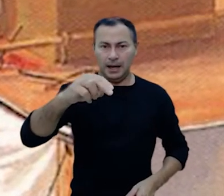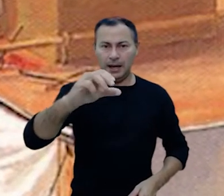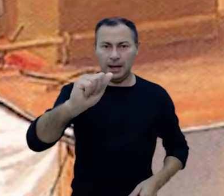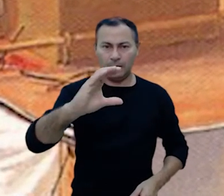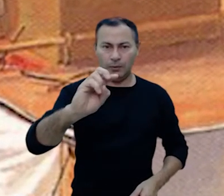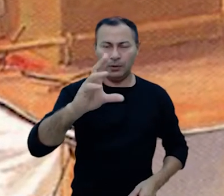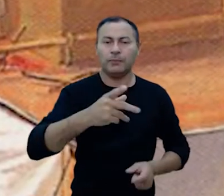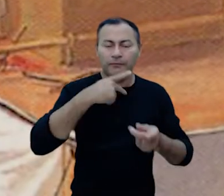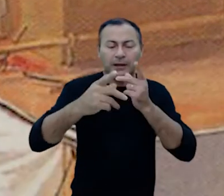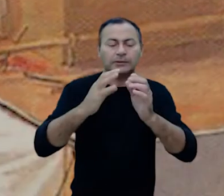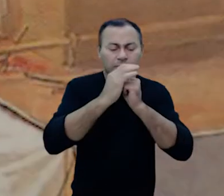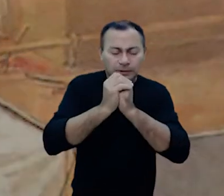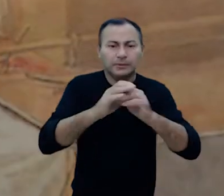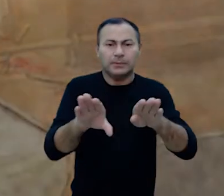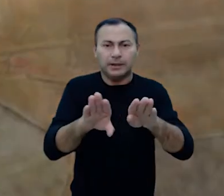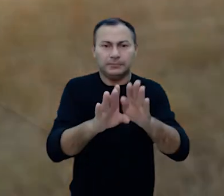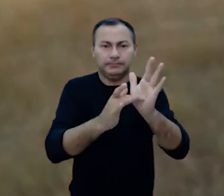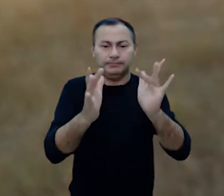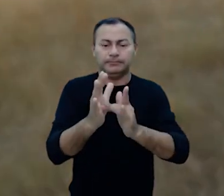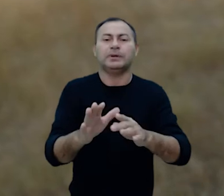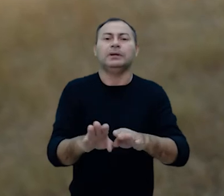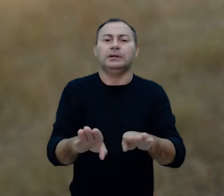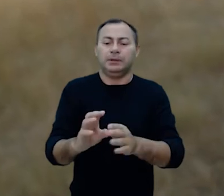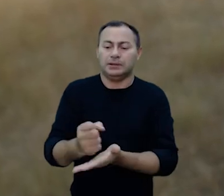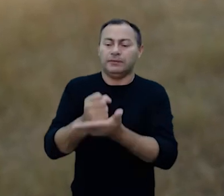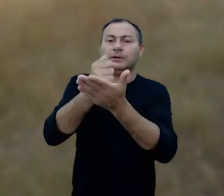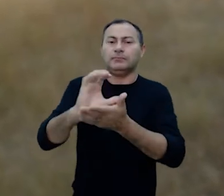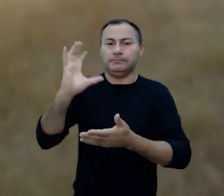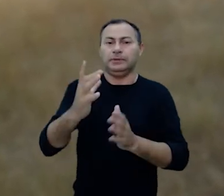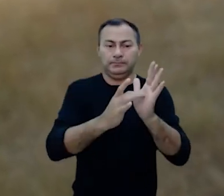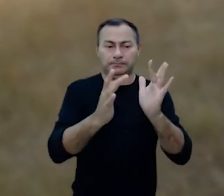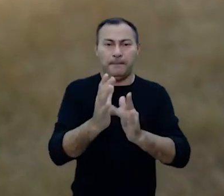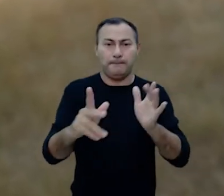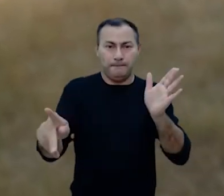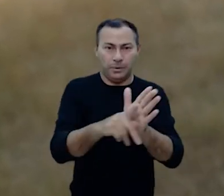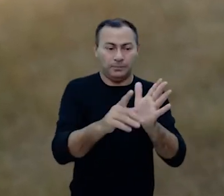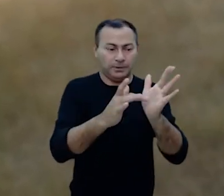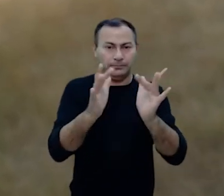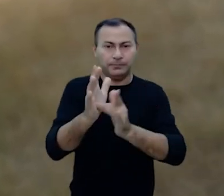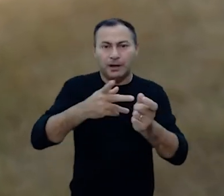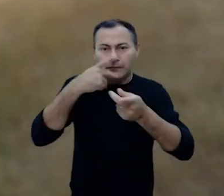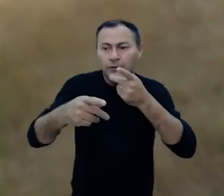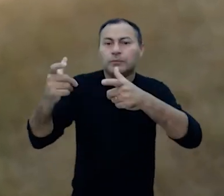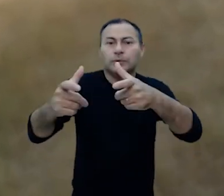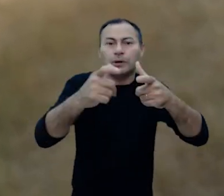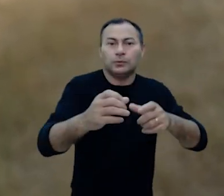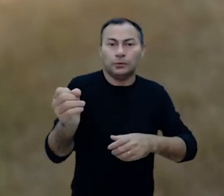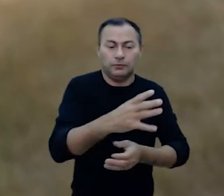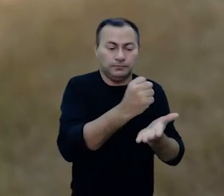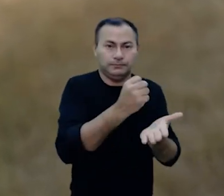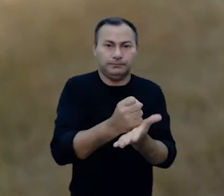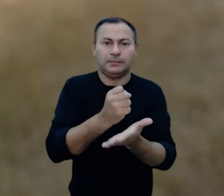mas também de Jesus Cristo. Tudo nele retrata Jesus Cristo e a salvação que vem através dele. O próprio Jesus disse, em muitos